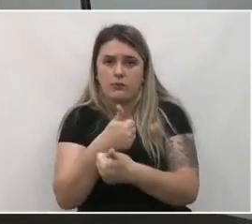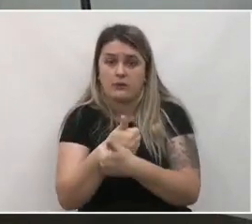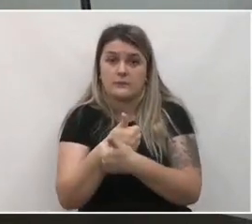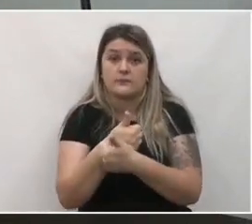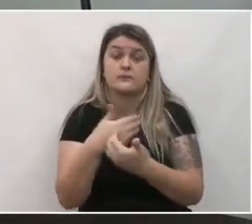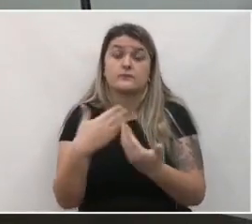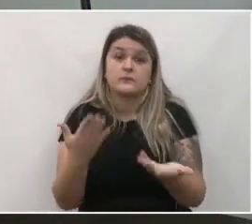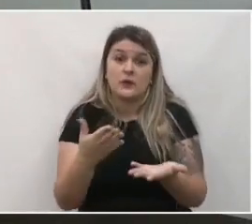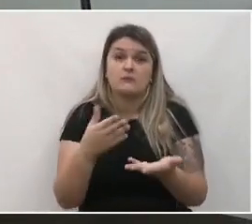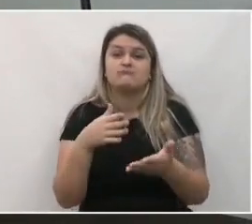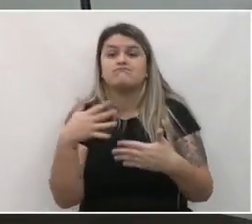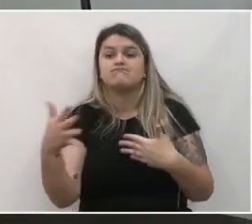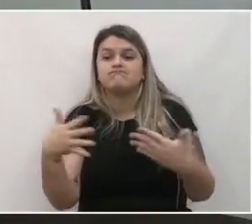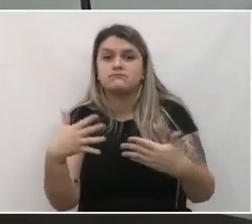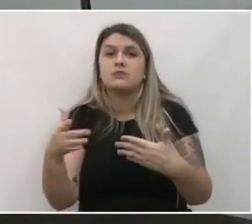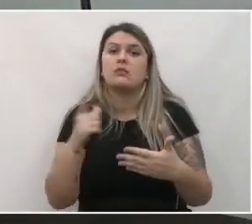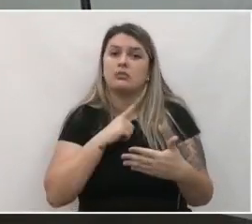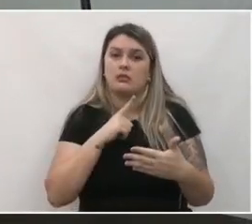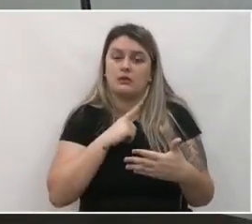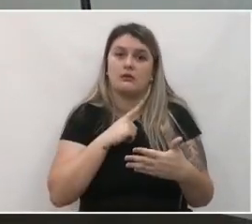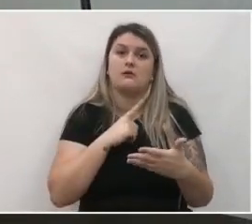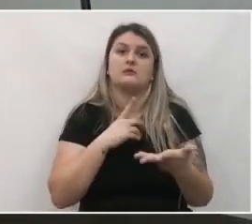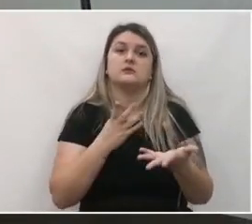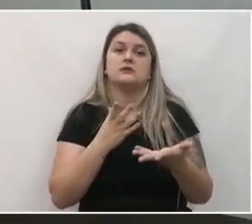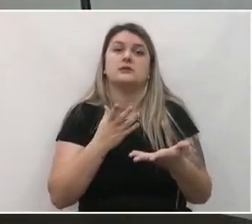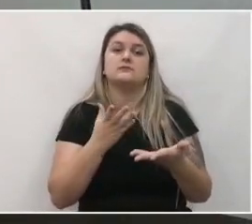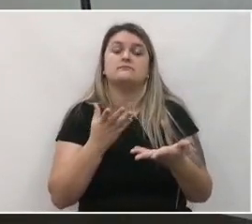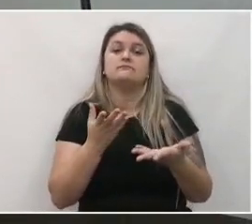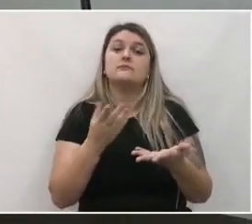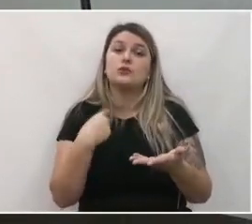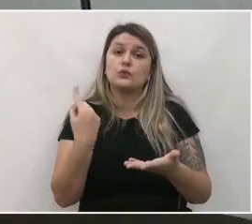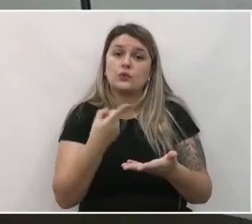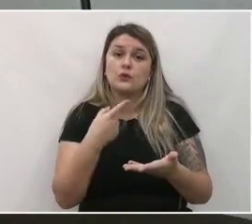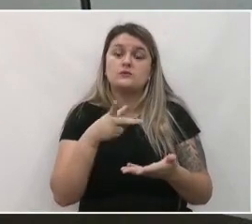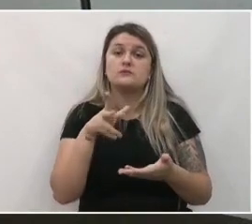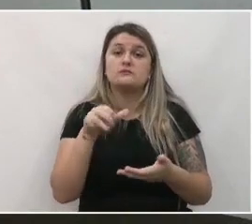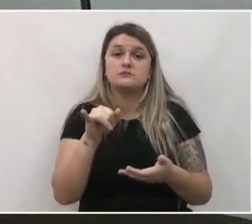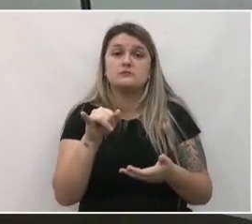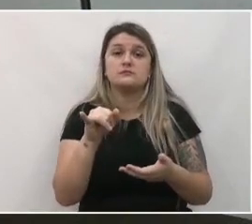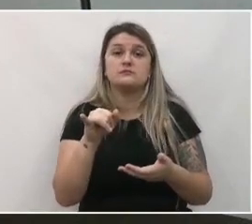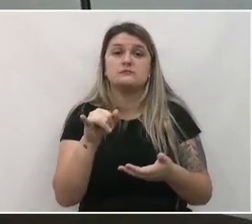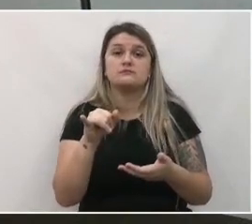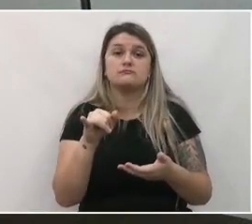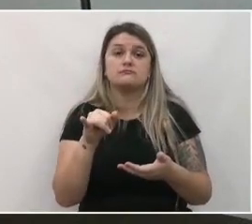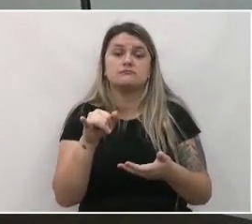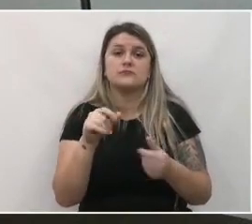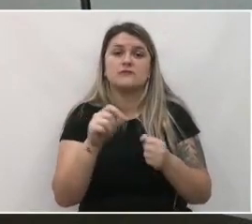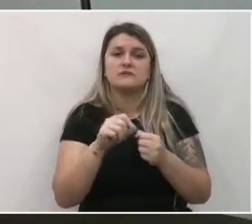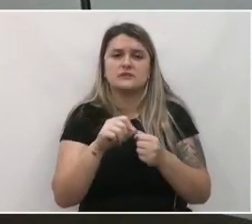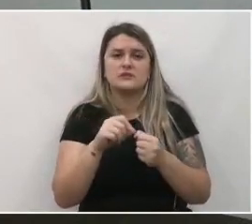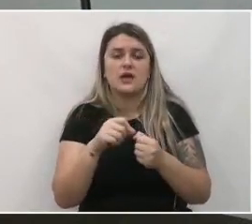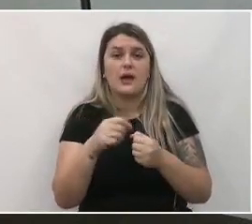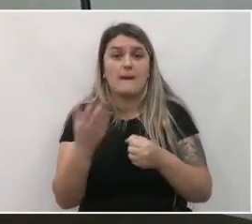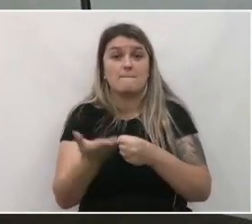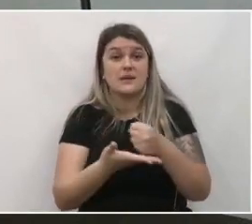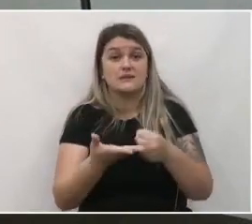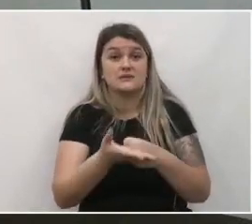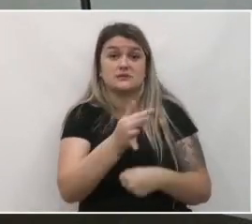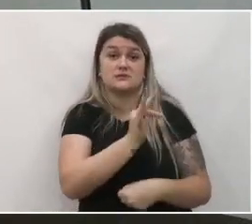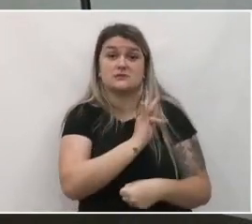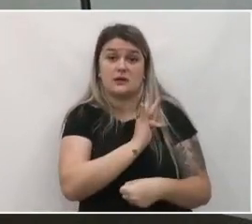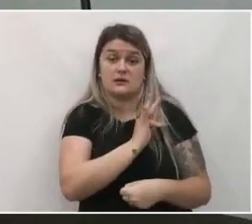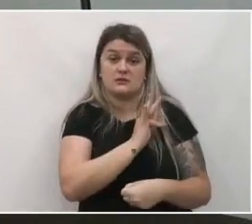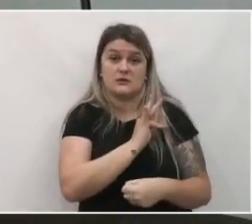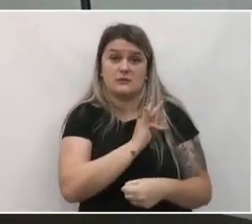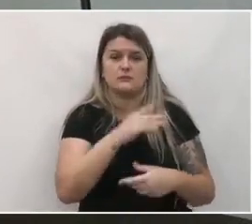esse tipo de conflito vai aparecer e nós vamos dar todo o amparo técnico para